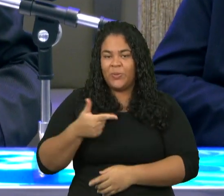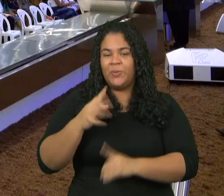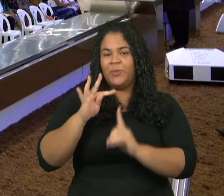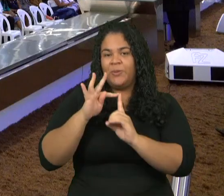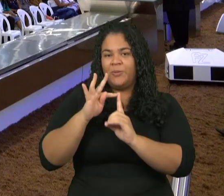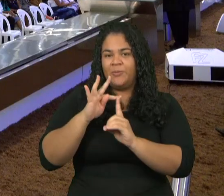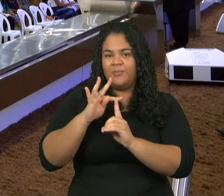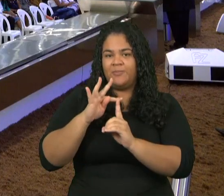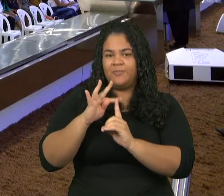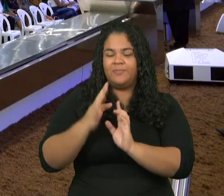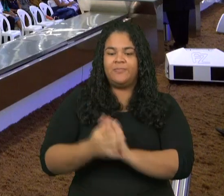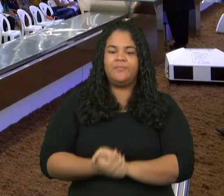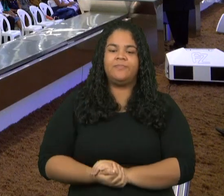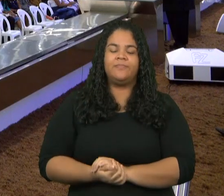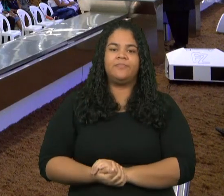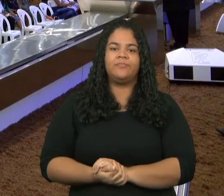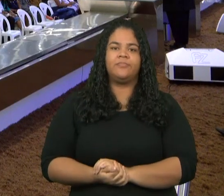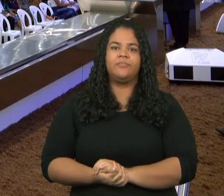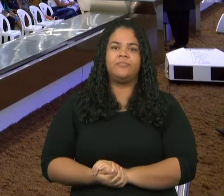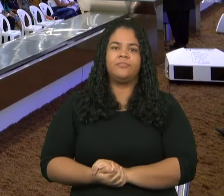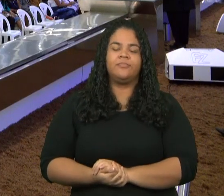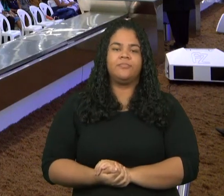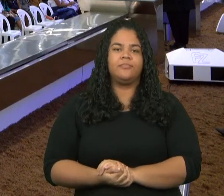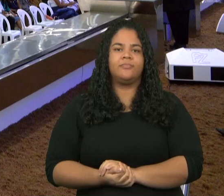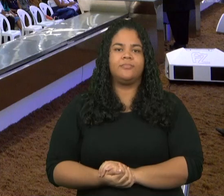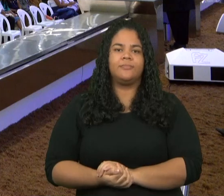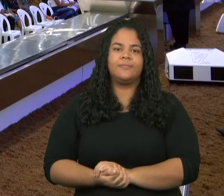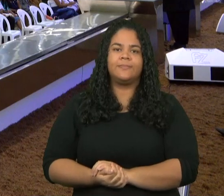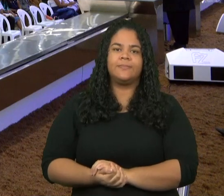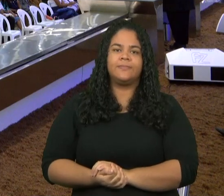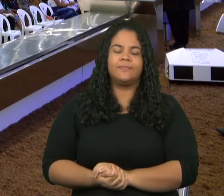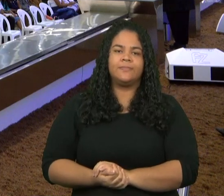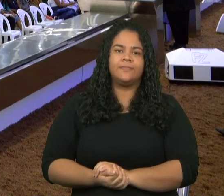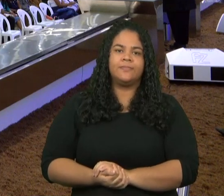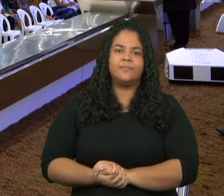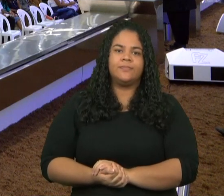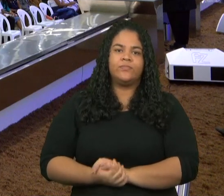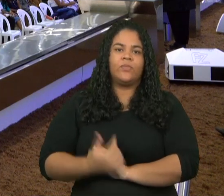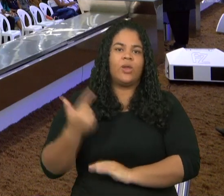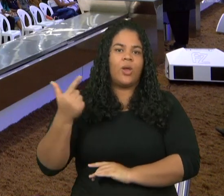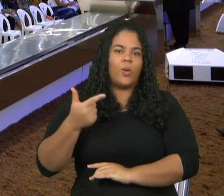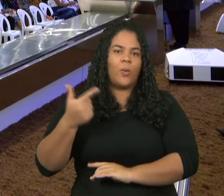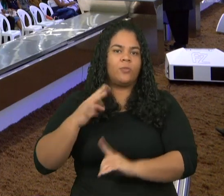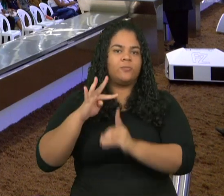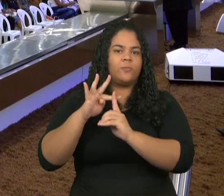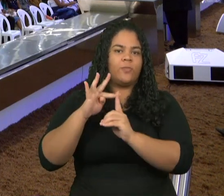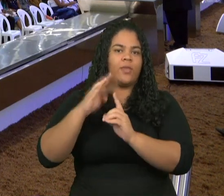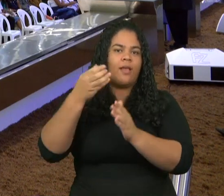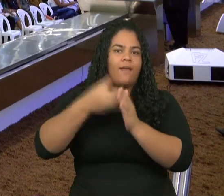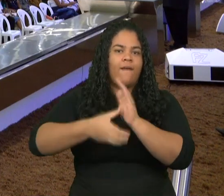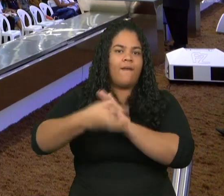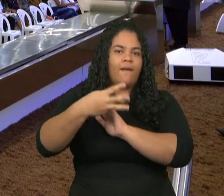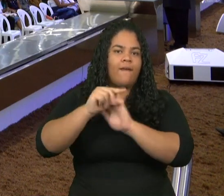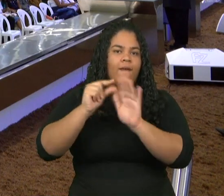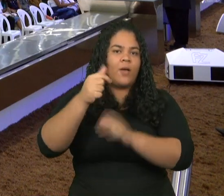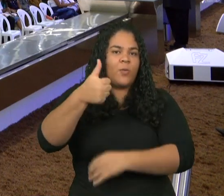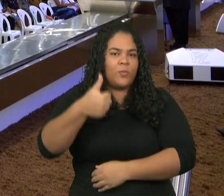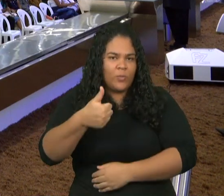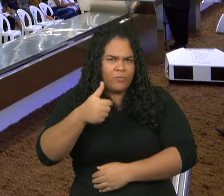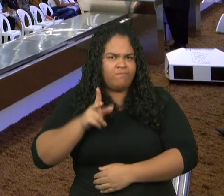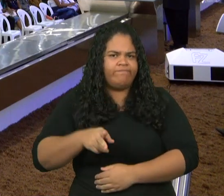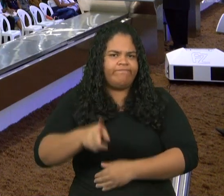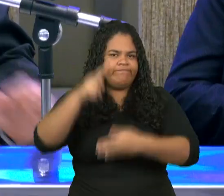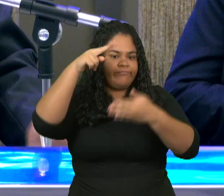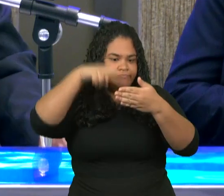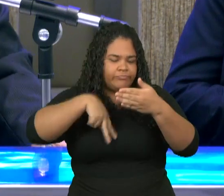evangelista, evangelista Timóteo, segunda carta de Paulo, capítulo 3, versículo primeiro em diante, Paulo